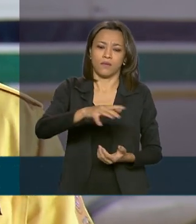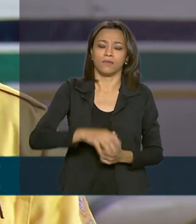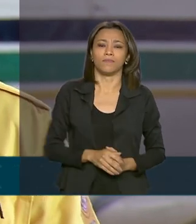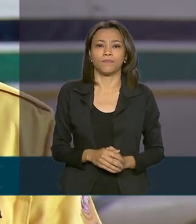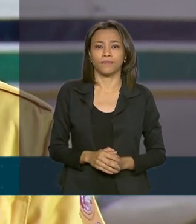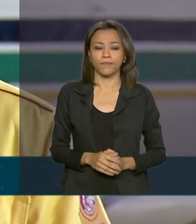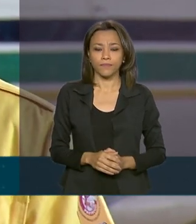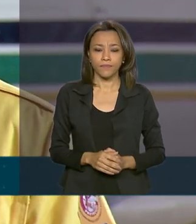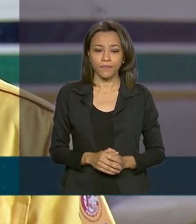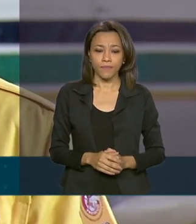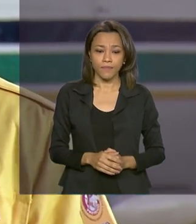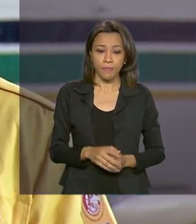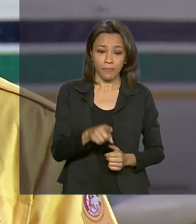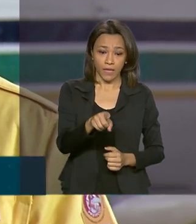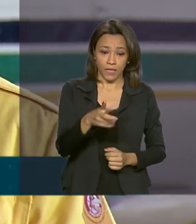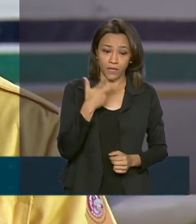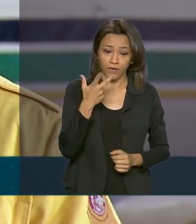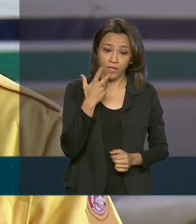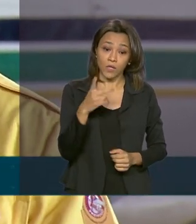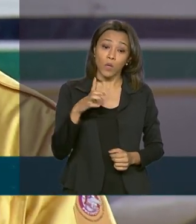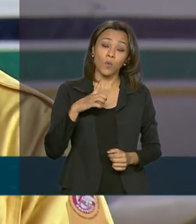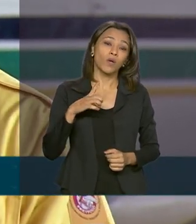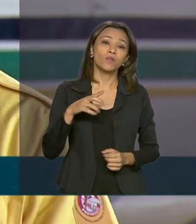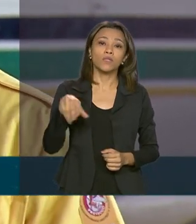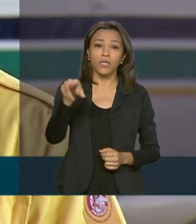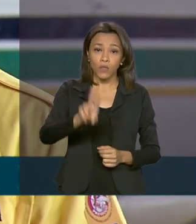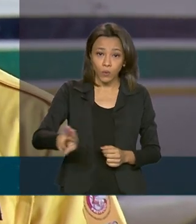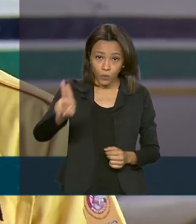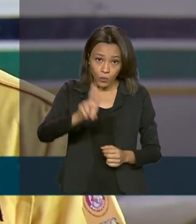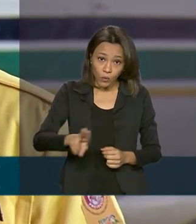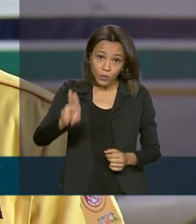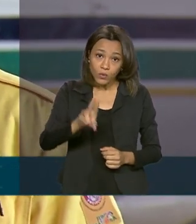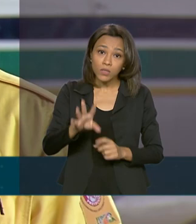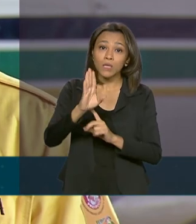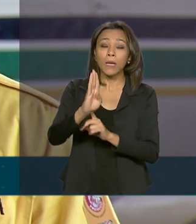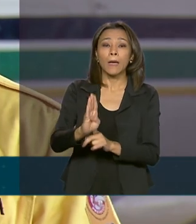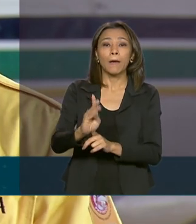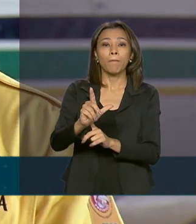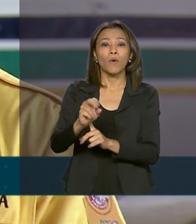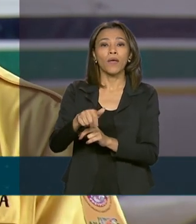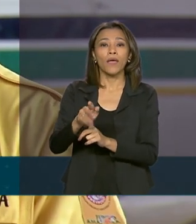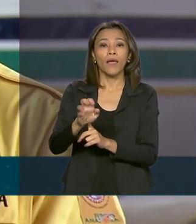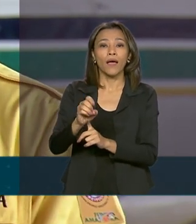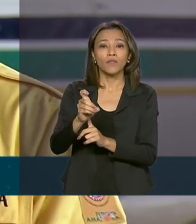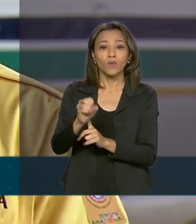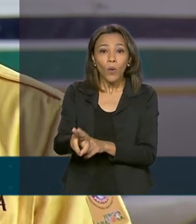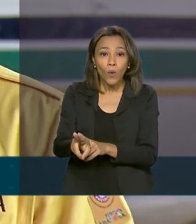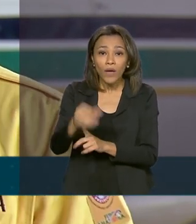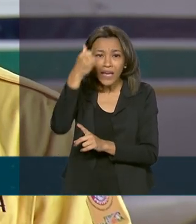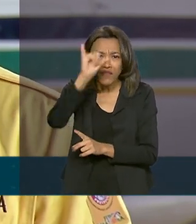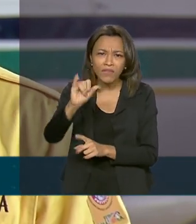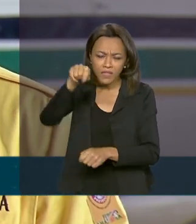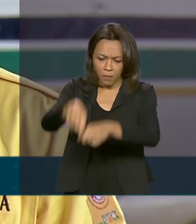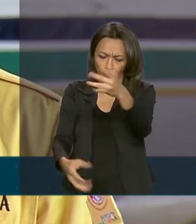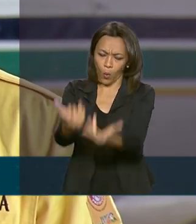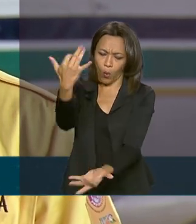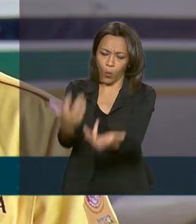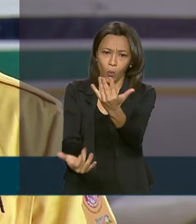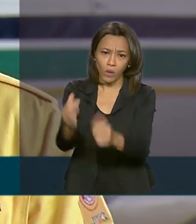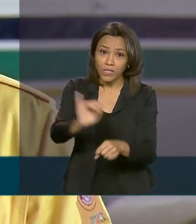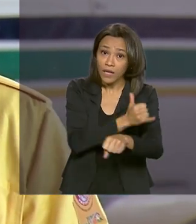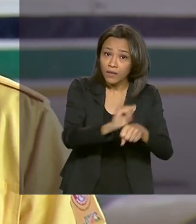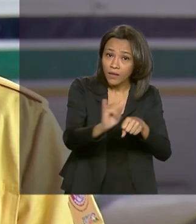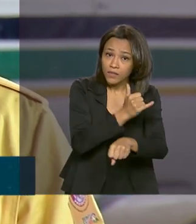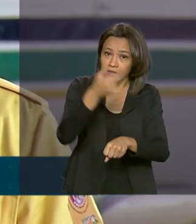emprego deste produto, dos retardantes, dos bloqueadores de fogo, a eficácia das